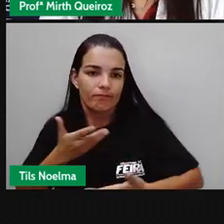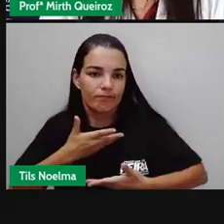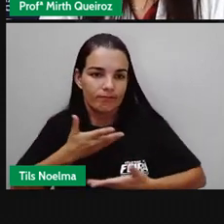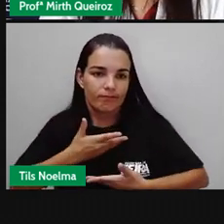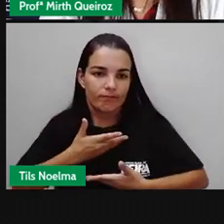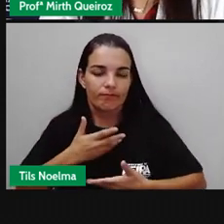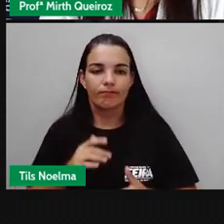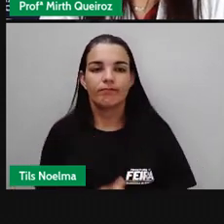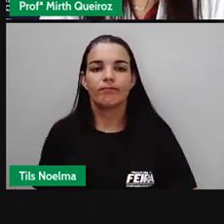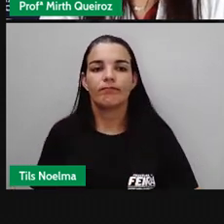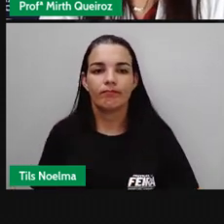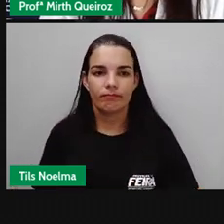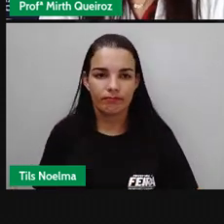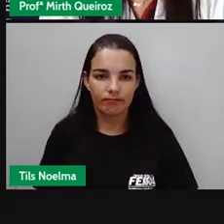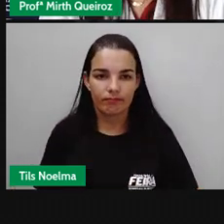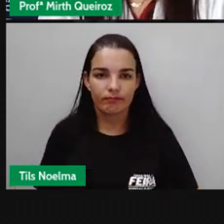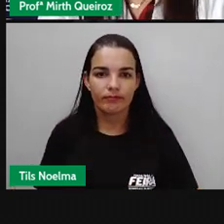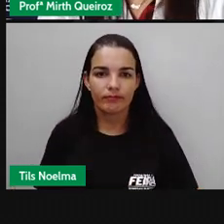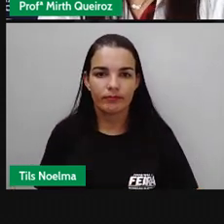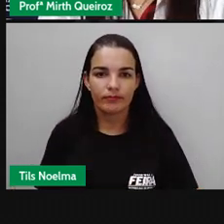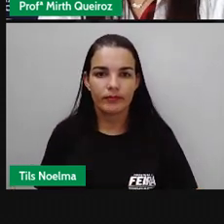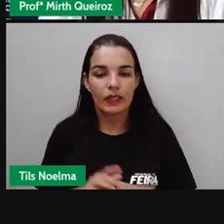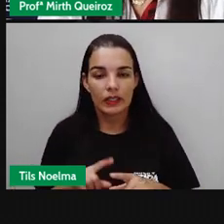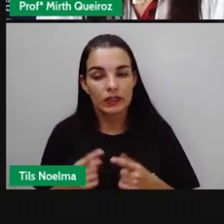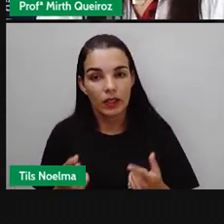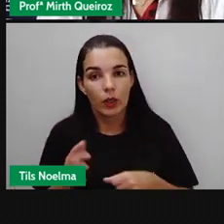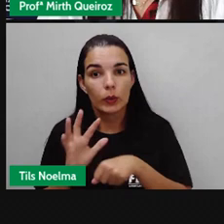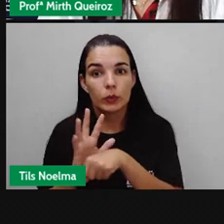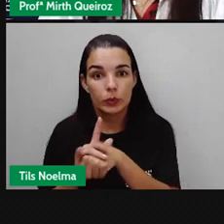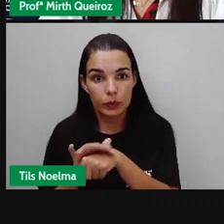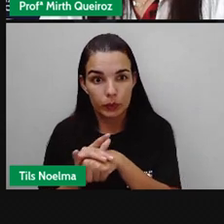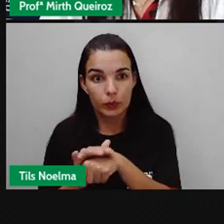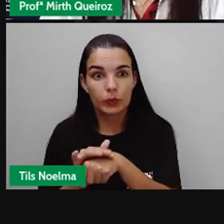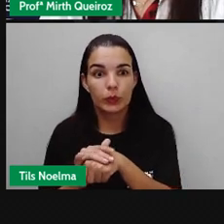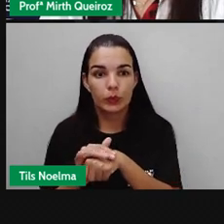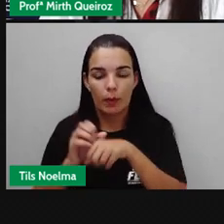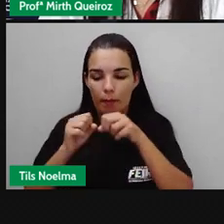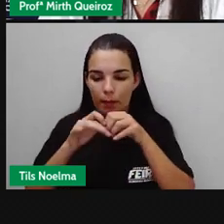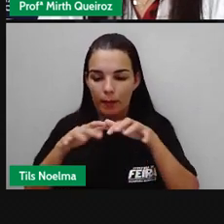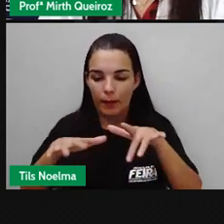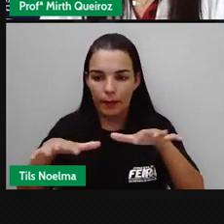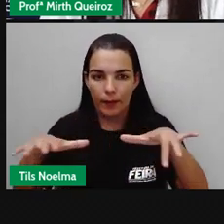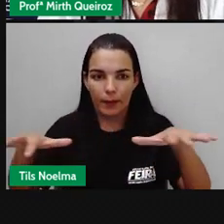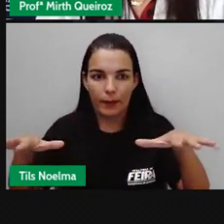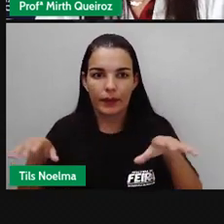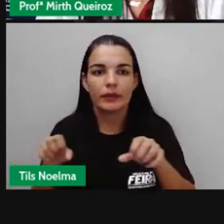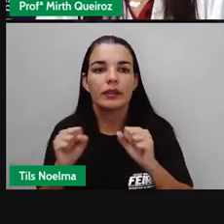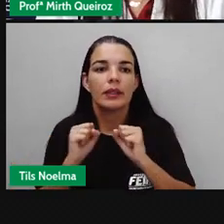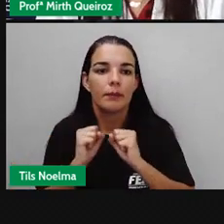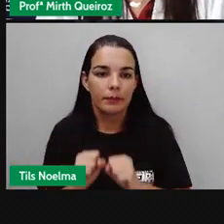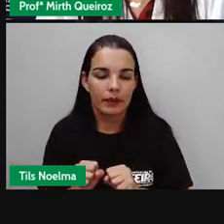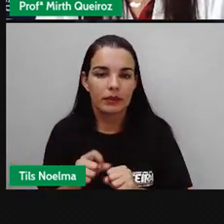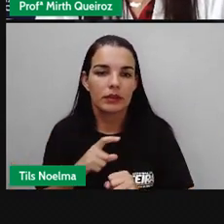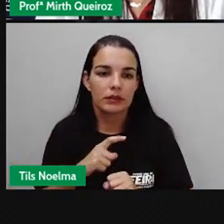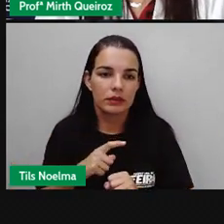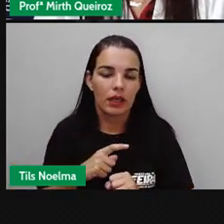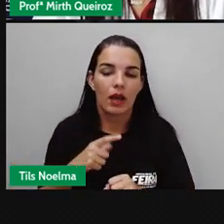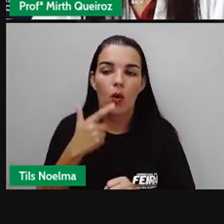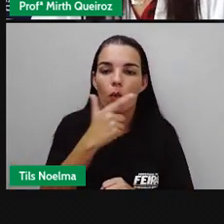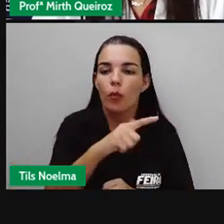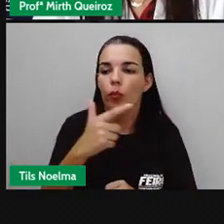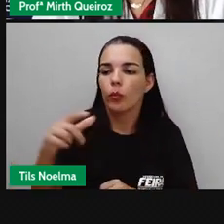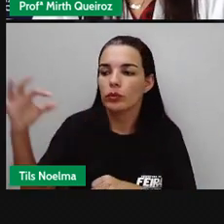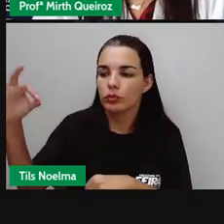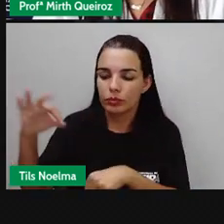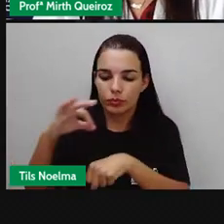ao coração, né? Então, as doenças, esses parasitas, eles dependem de outros seres vivos para poder